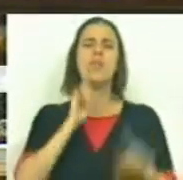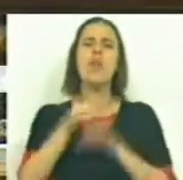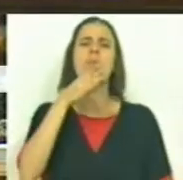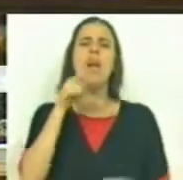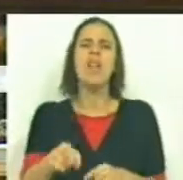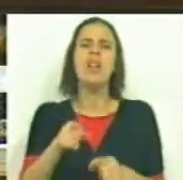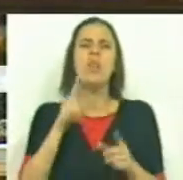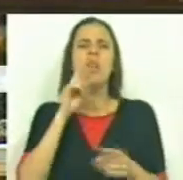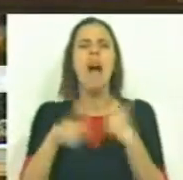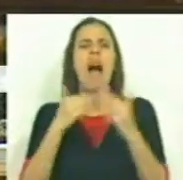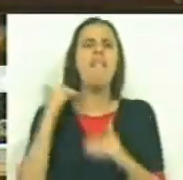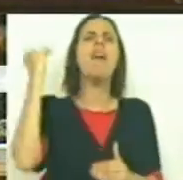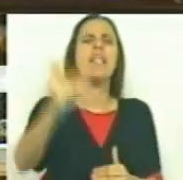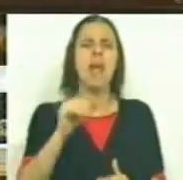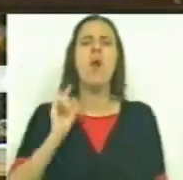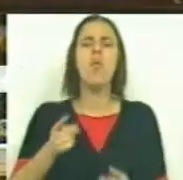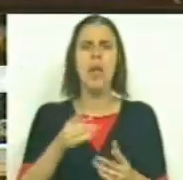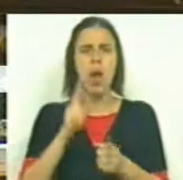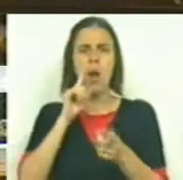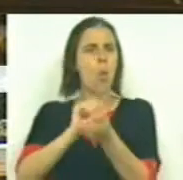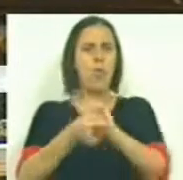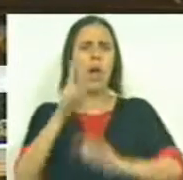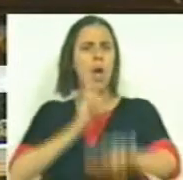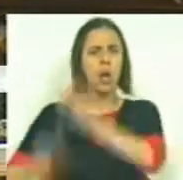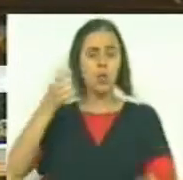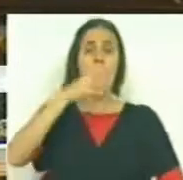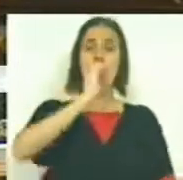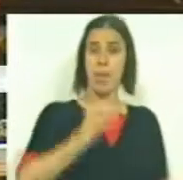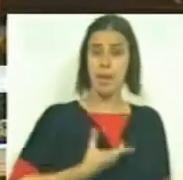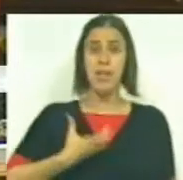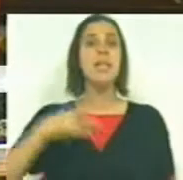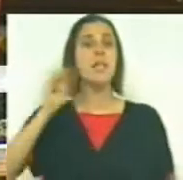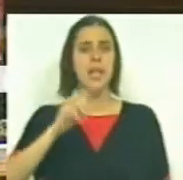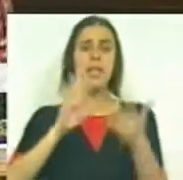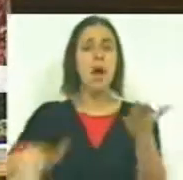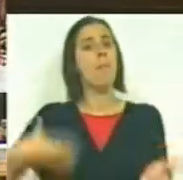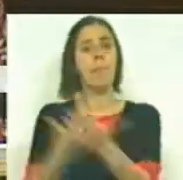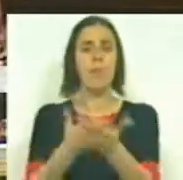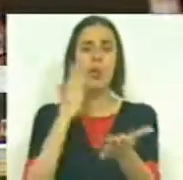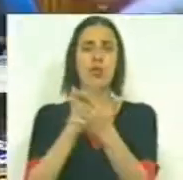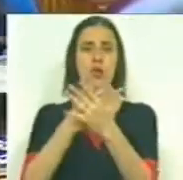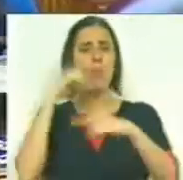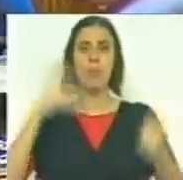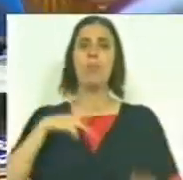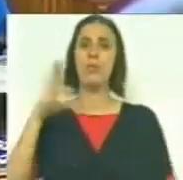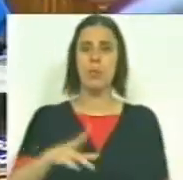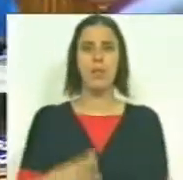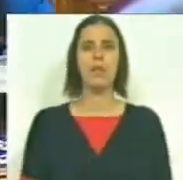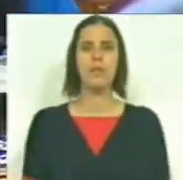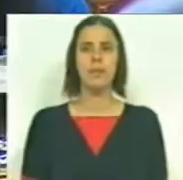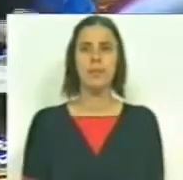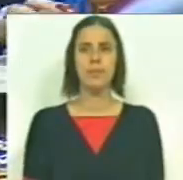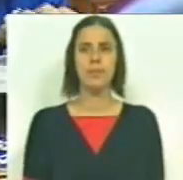Sra. Deputada, o que é que isto tem de avançado, se não é o profundo retrocesso que o PSD e o CDS propõem à Escola Pública Portuguesa.